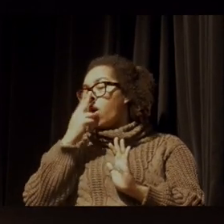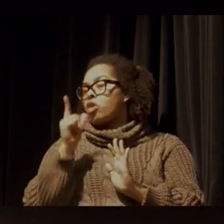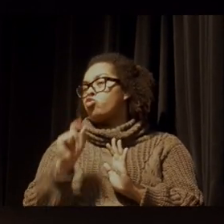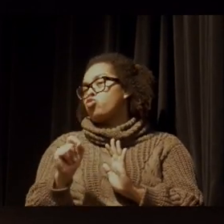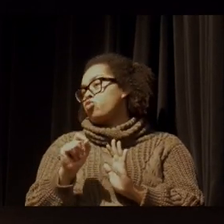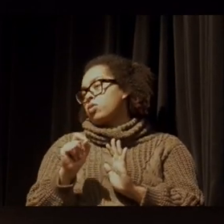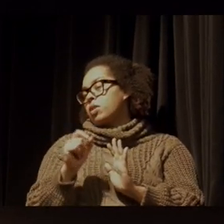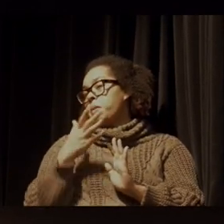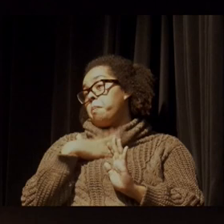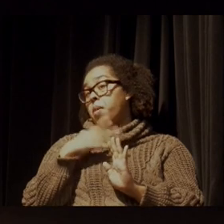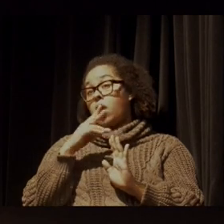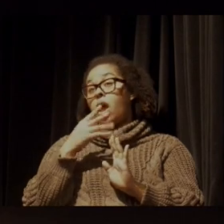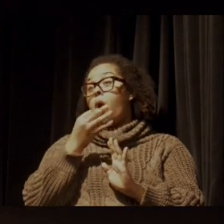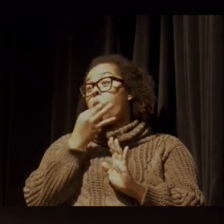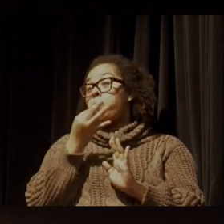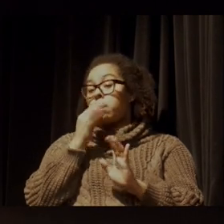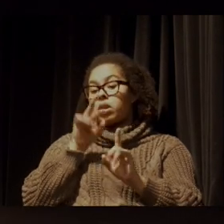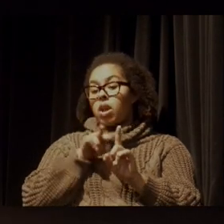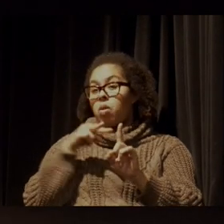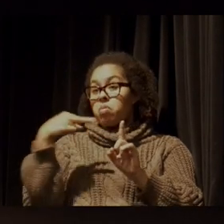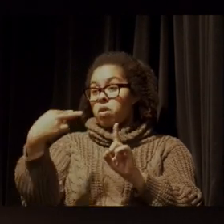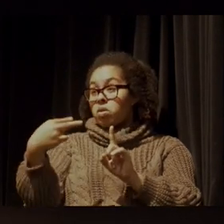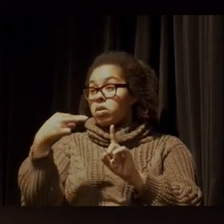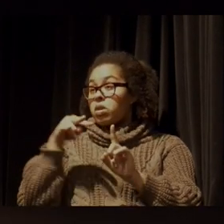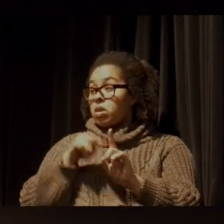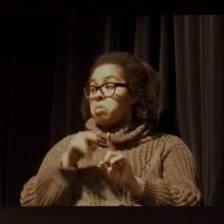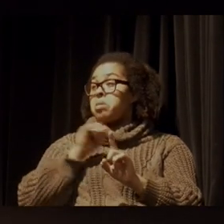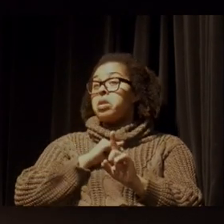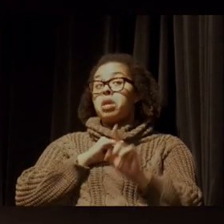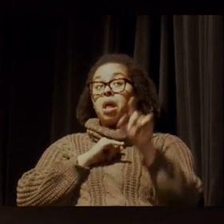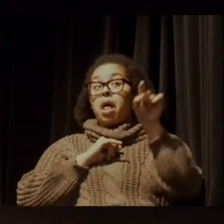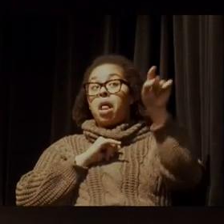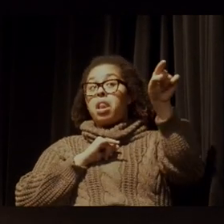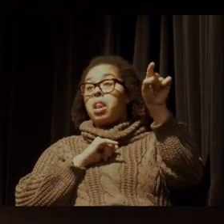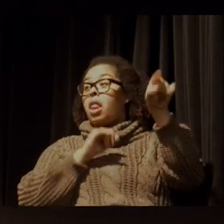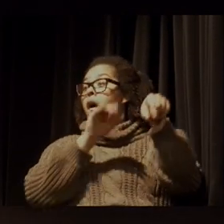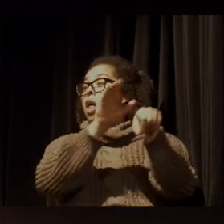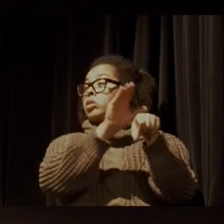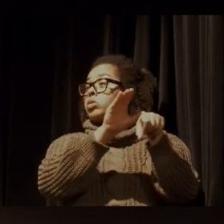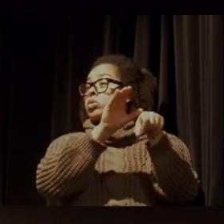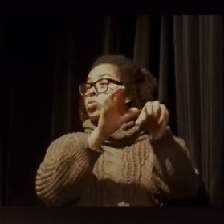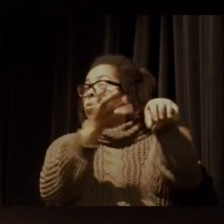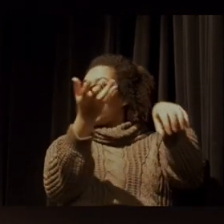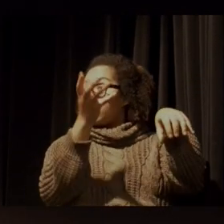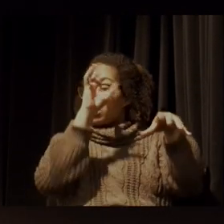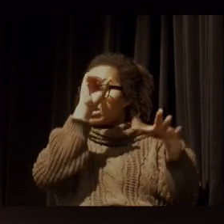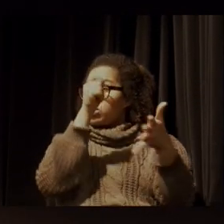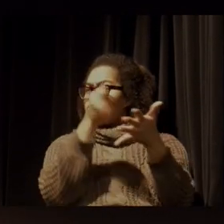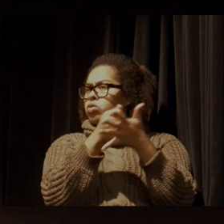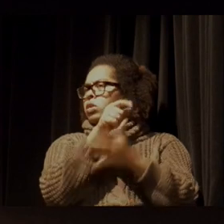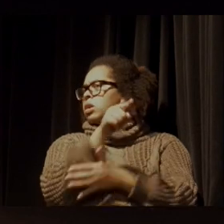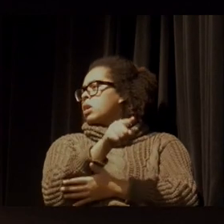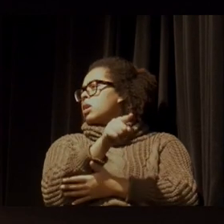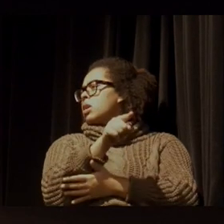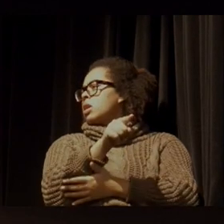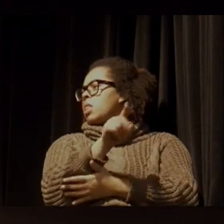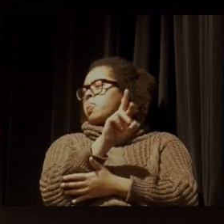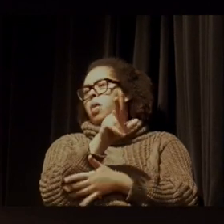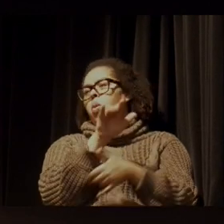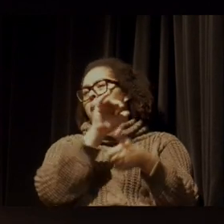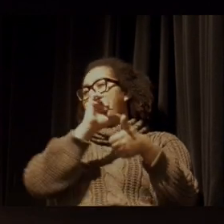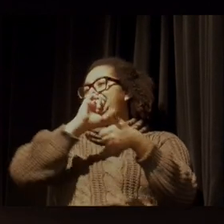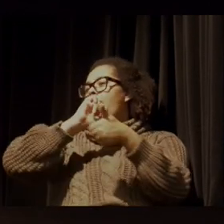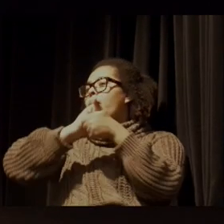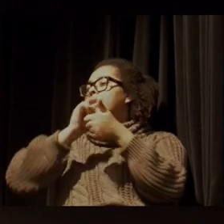ponto de vista do tomador de decisão lá no Congresso, não é necessariamente a qualidade